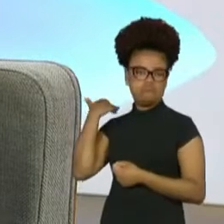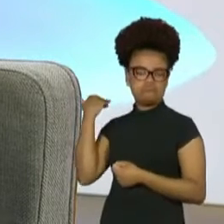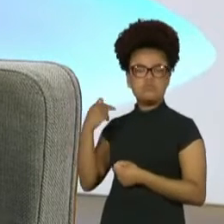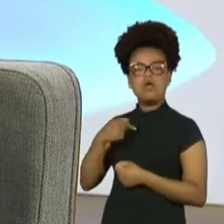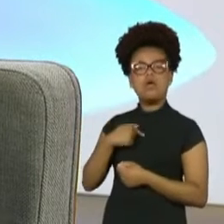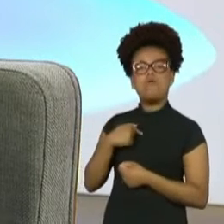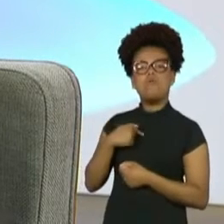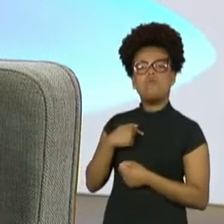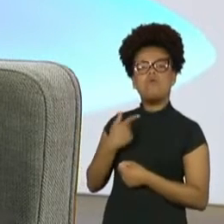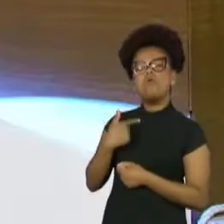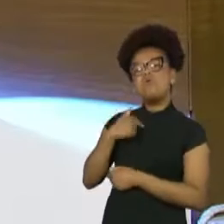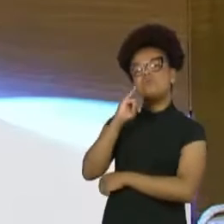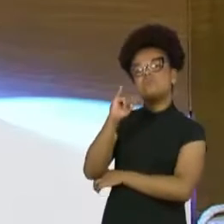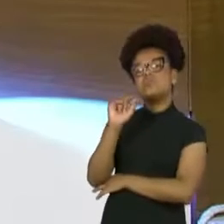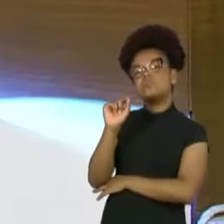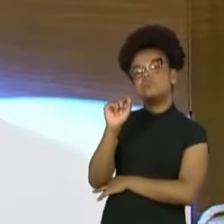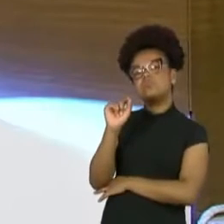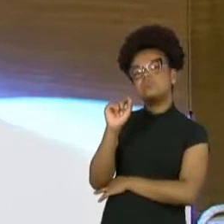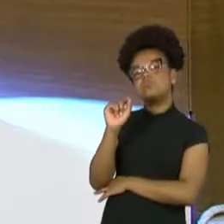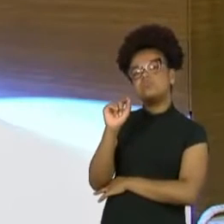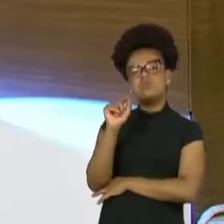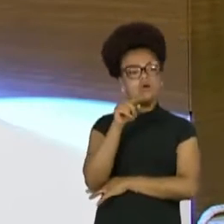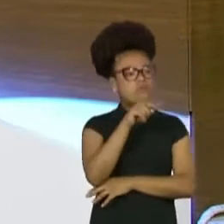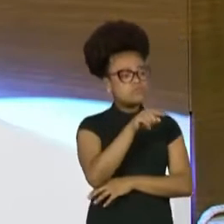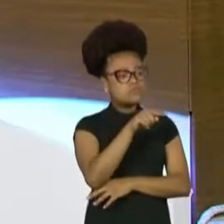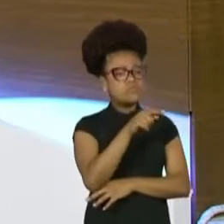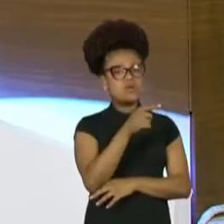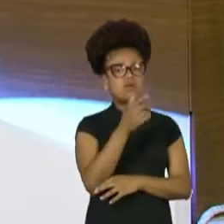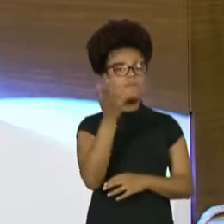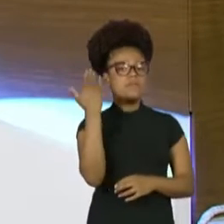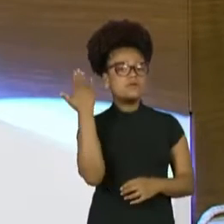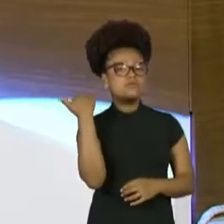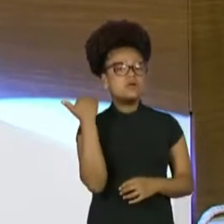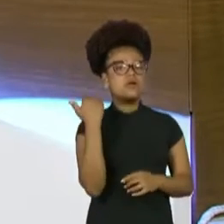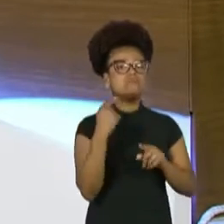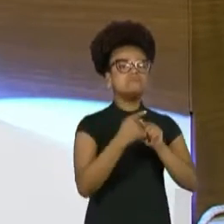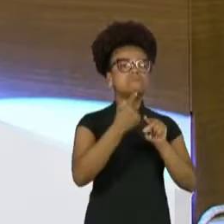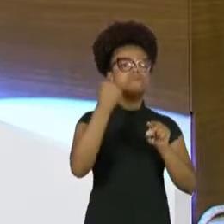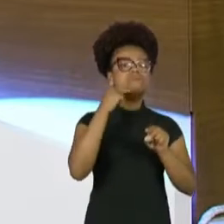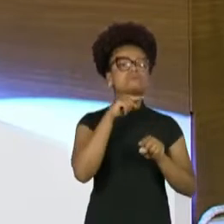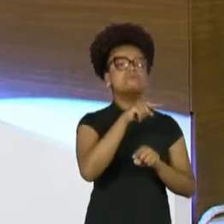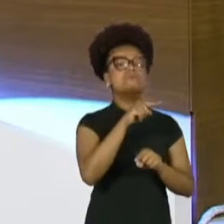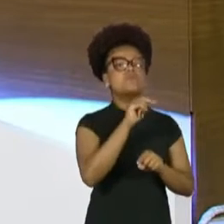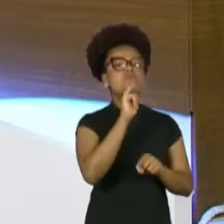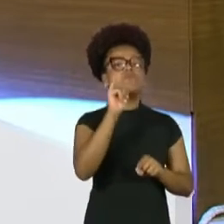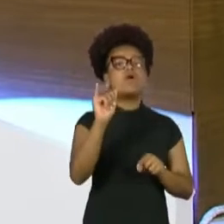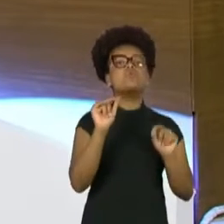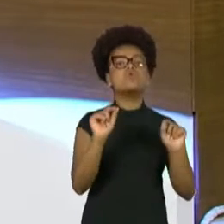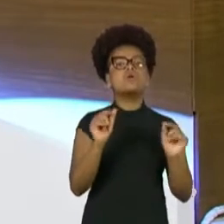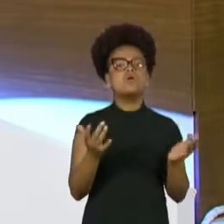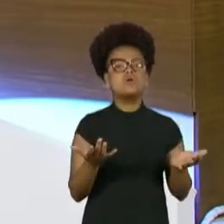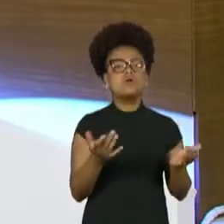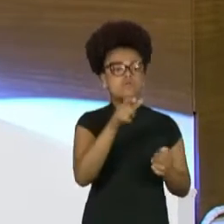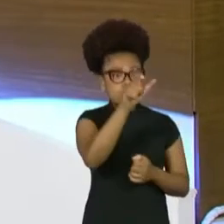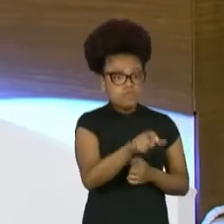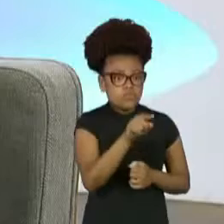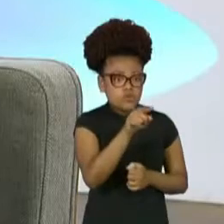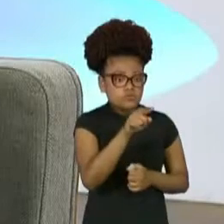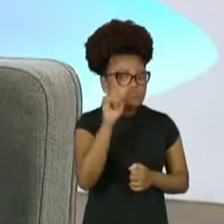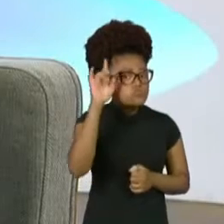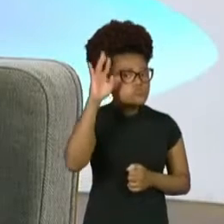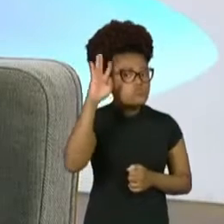para ela? O que você falaria? Ou quando a Zezé que estava começando na carreira artística. Quando estava começando? É.